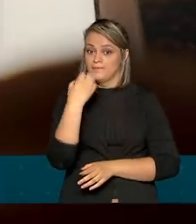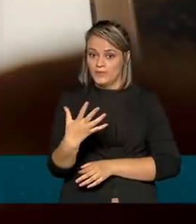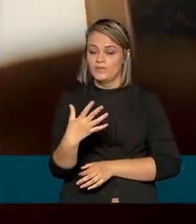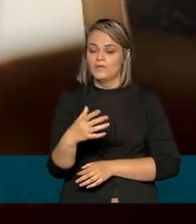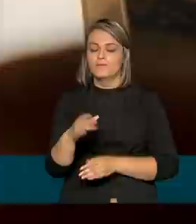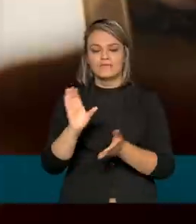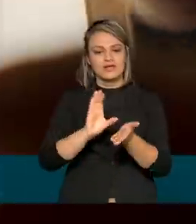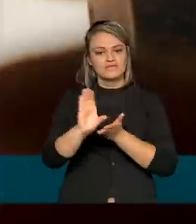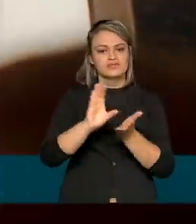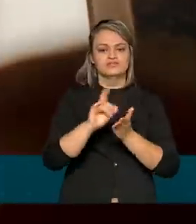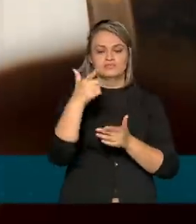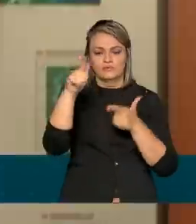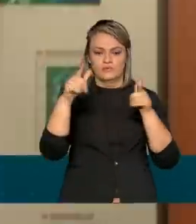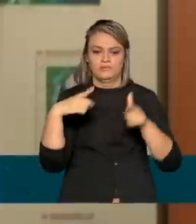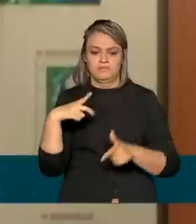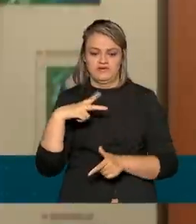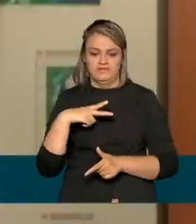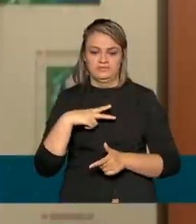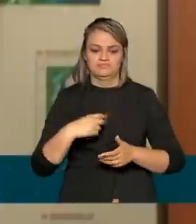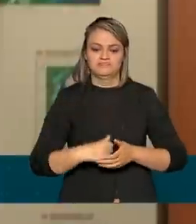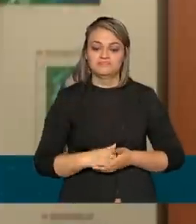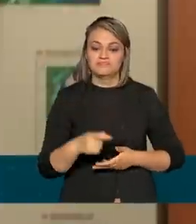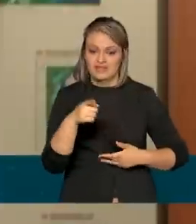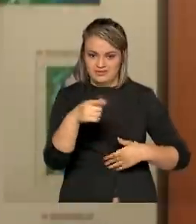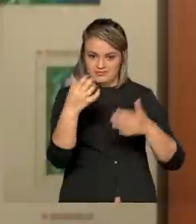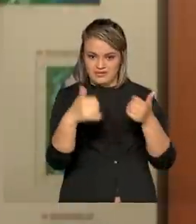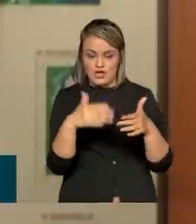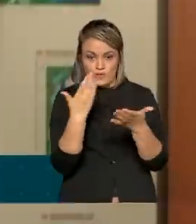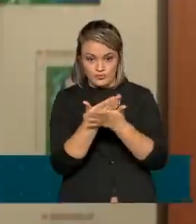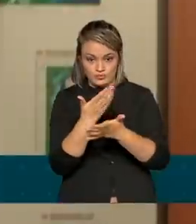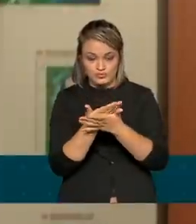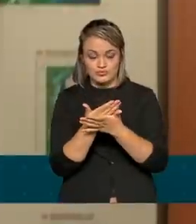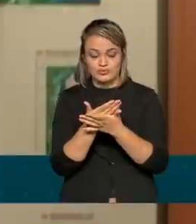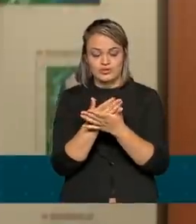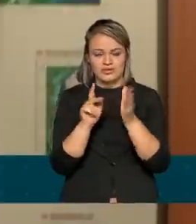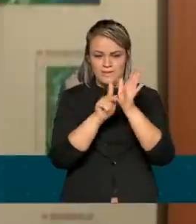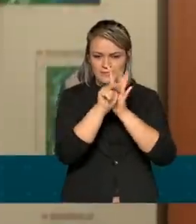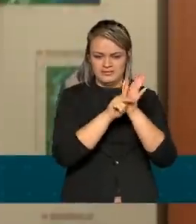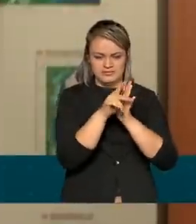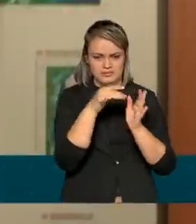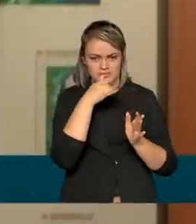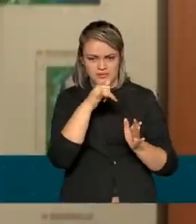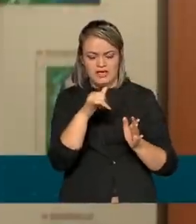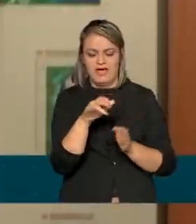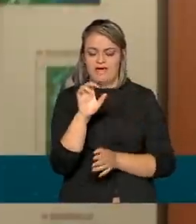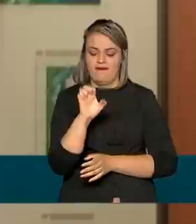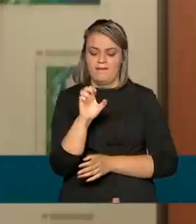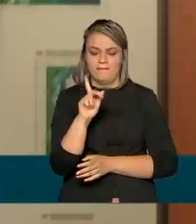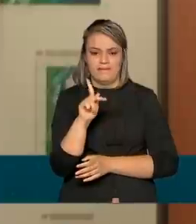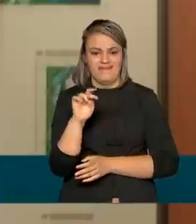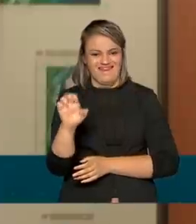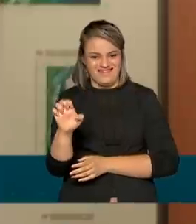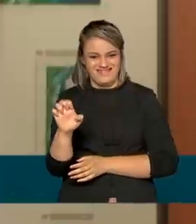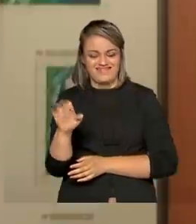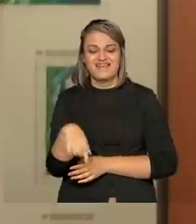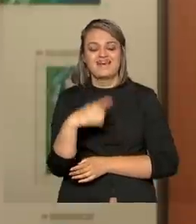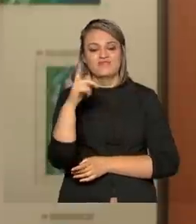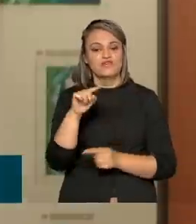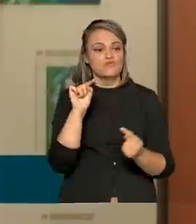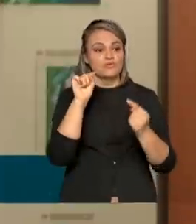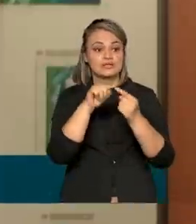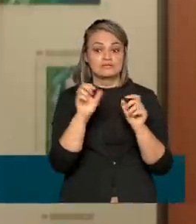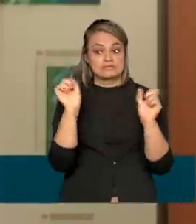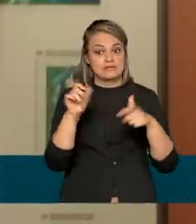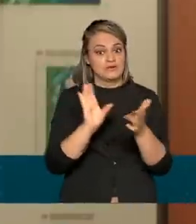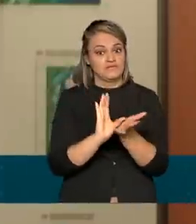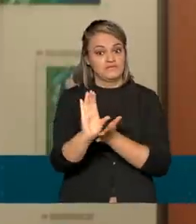para investimentos privados. Estudos da empresa de pesquisa energética, a EPE, indicam um potencial de